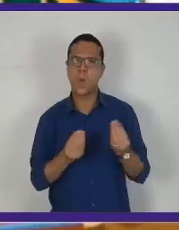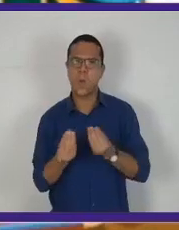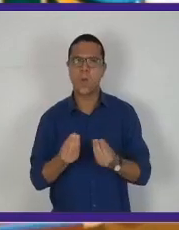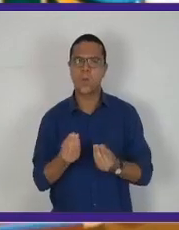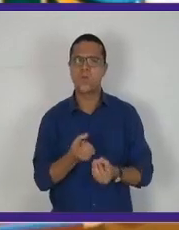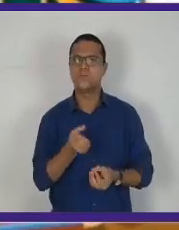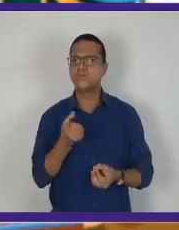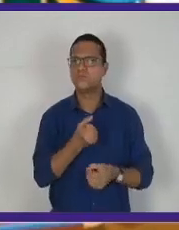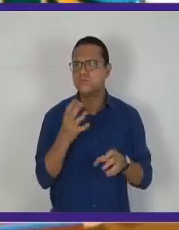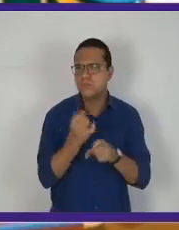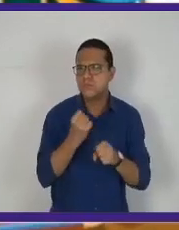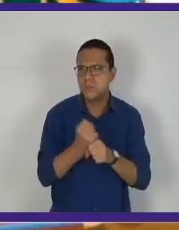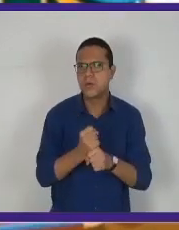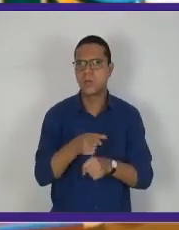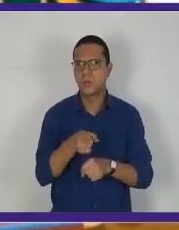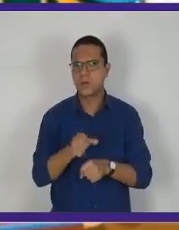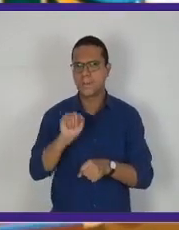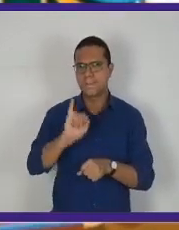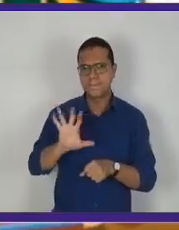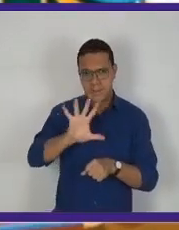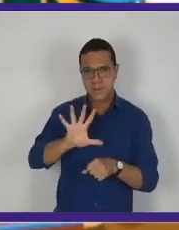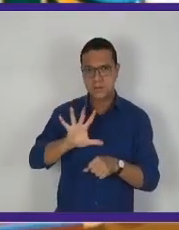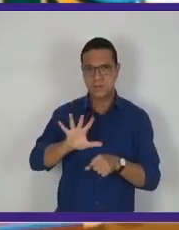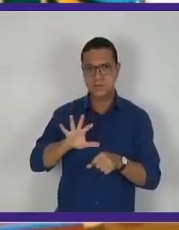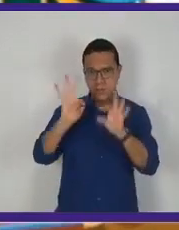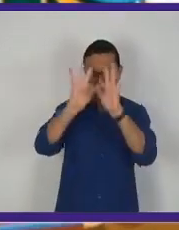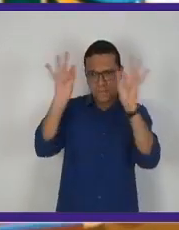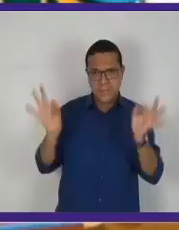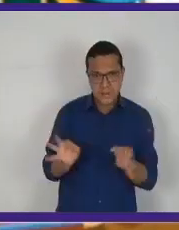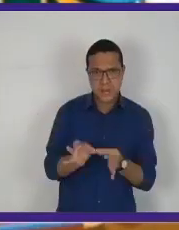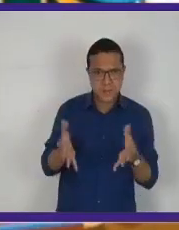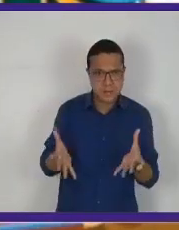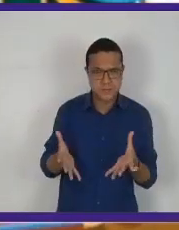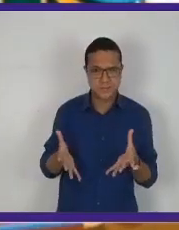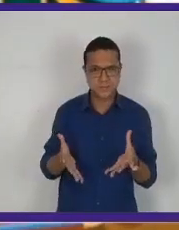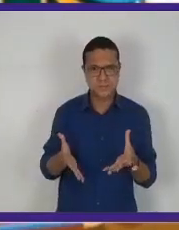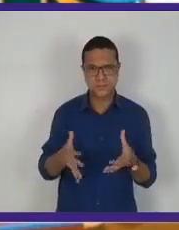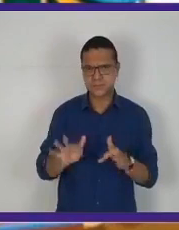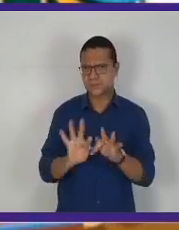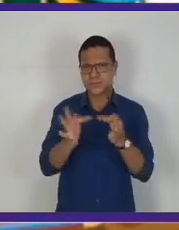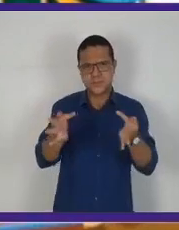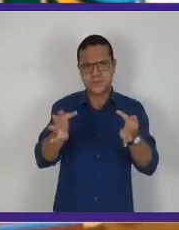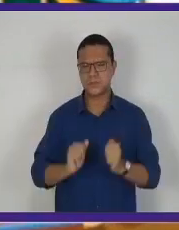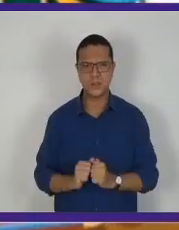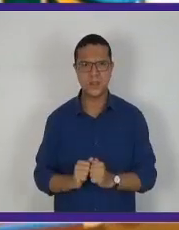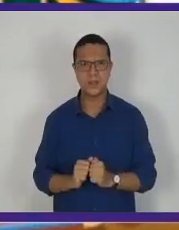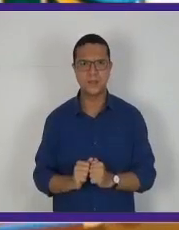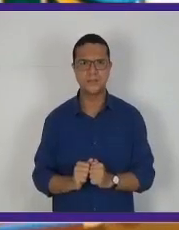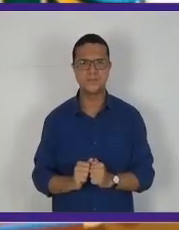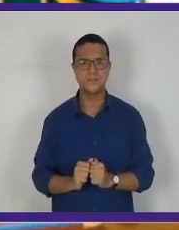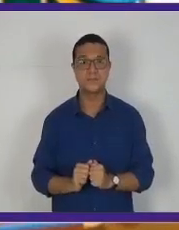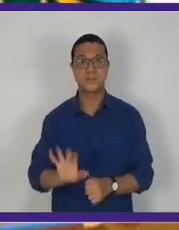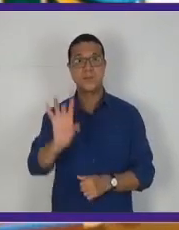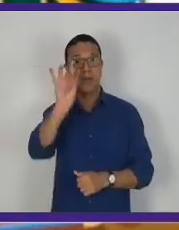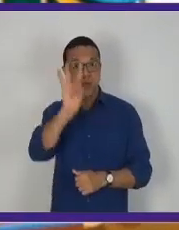calcular o perímetro dessa figura. Veja que coisa mais simples. Olha aí.